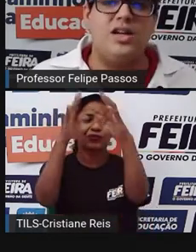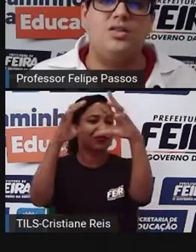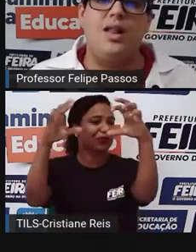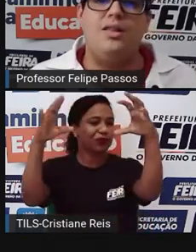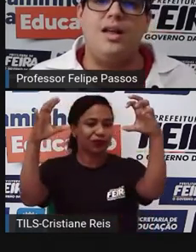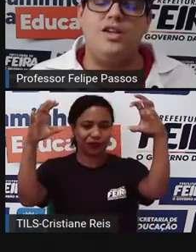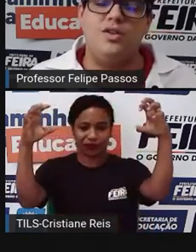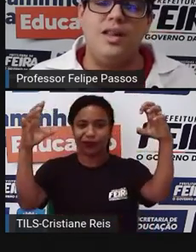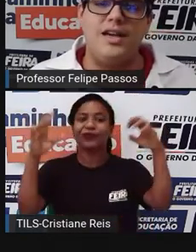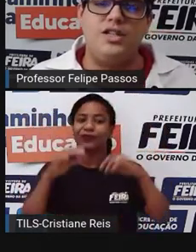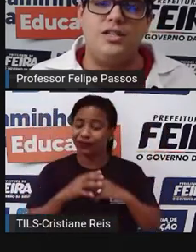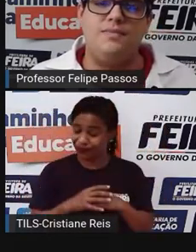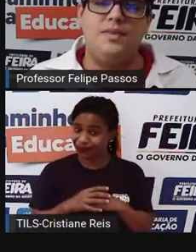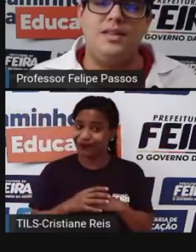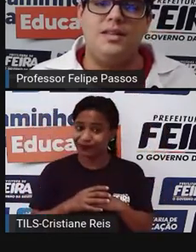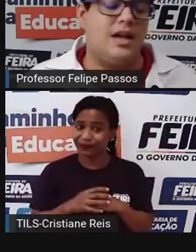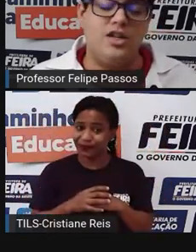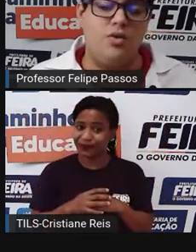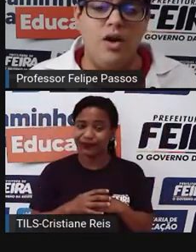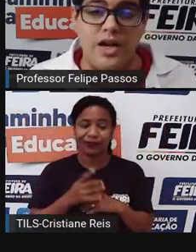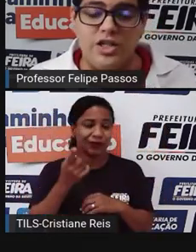ela não vai chegando lá na região oeste.